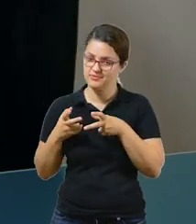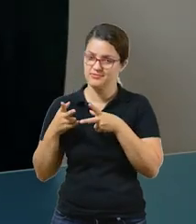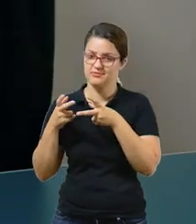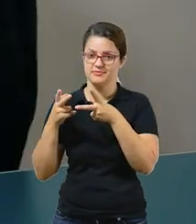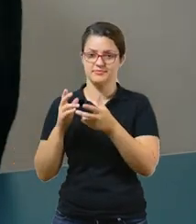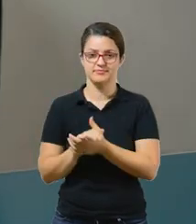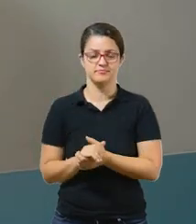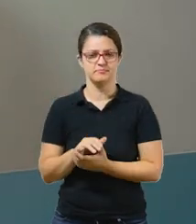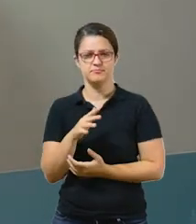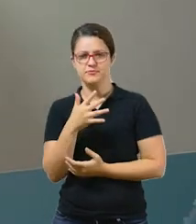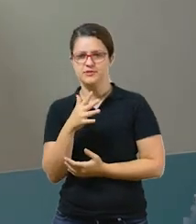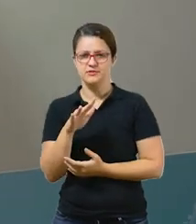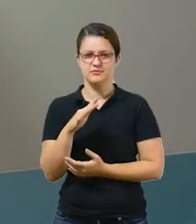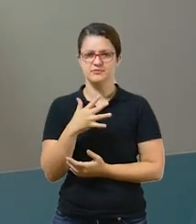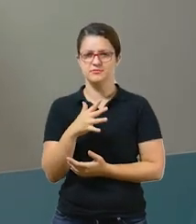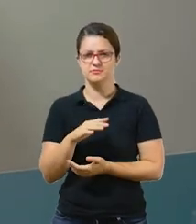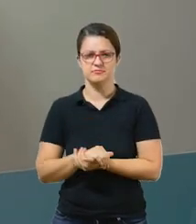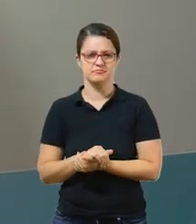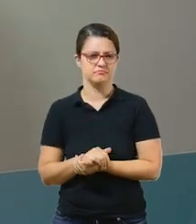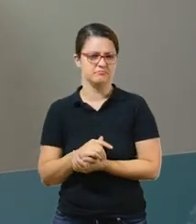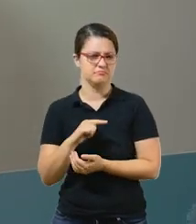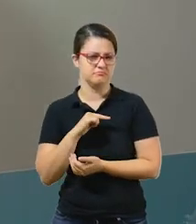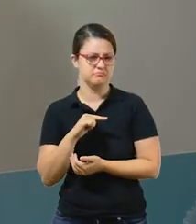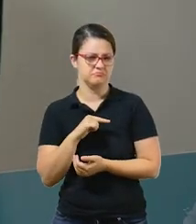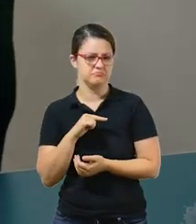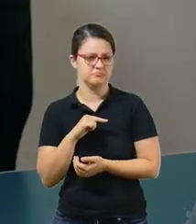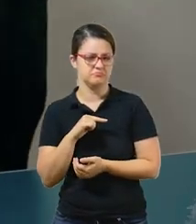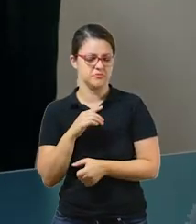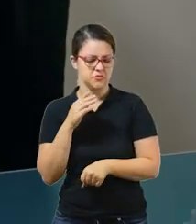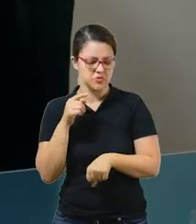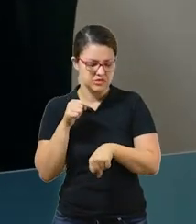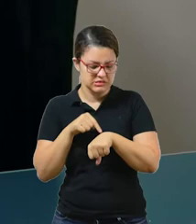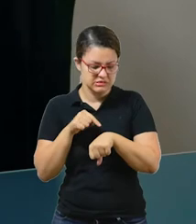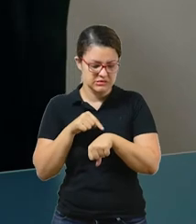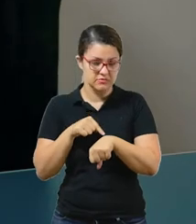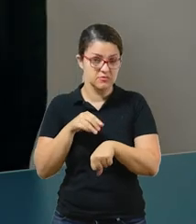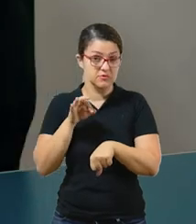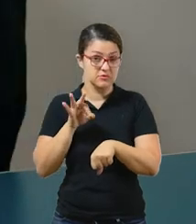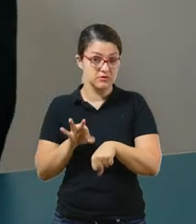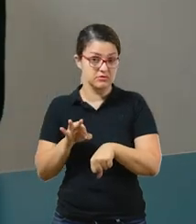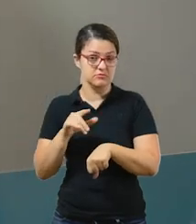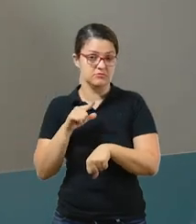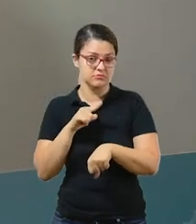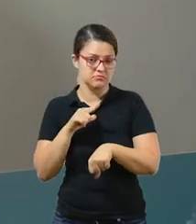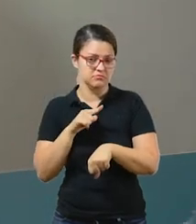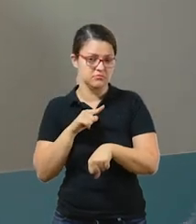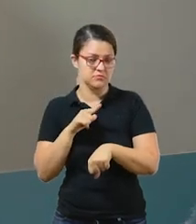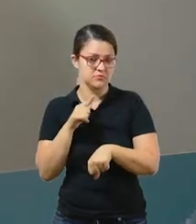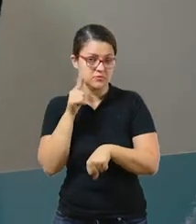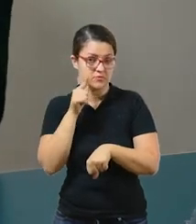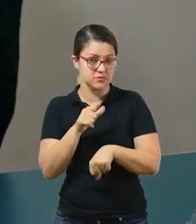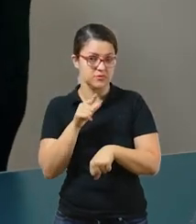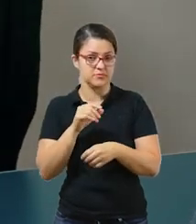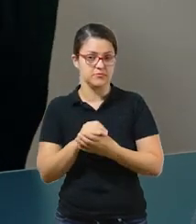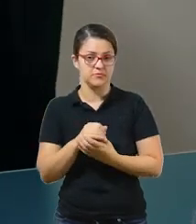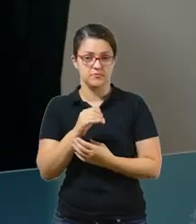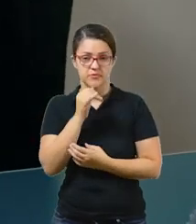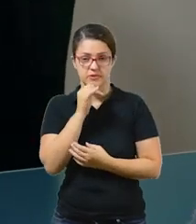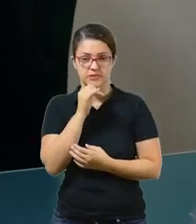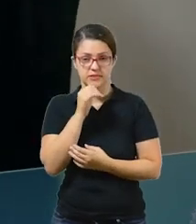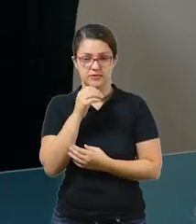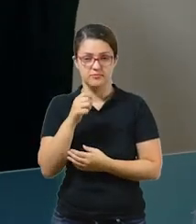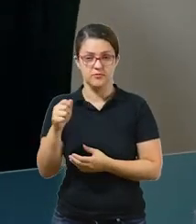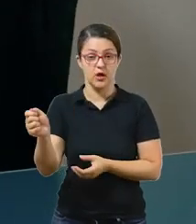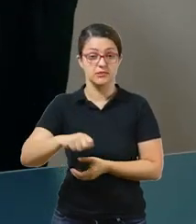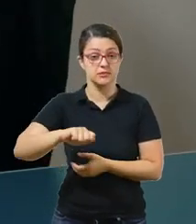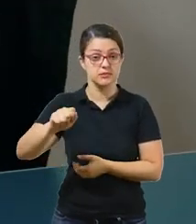Então, a gente tem mais ou menos aqui, o tempo de cultivo de cada espécie que você pode plantar. A salsa,